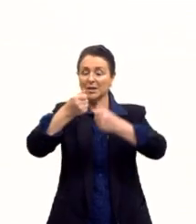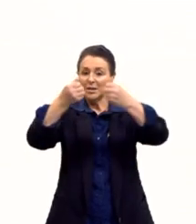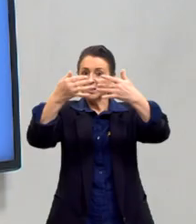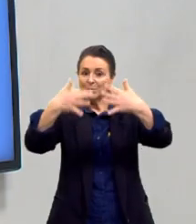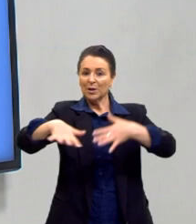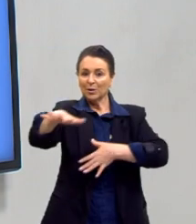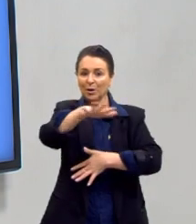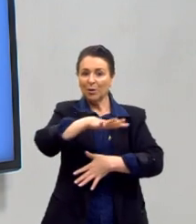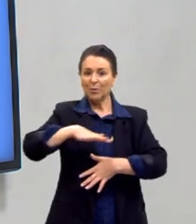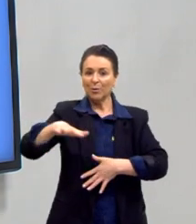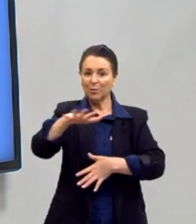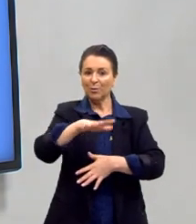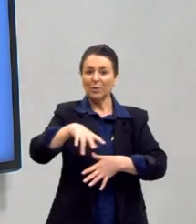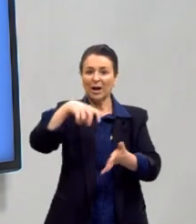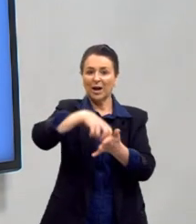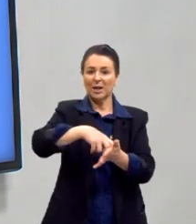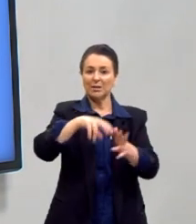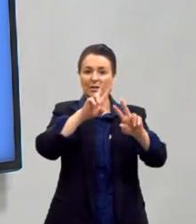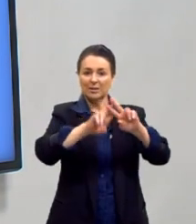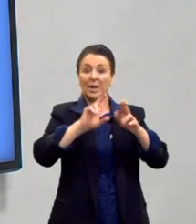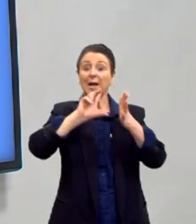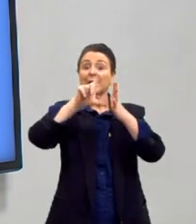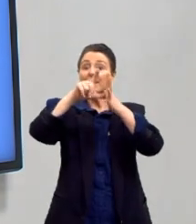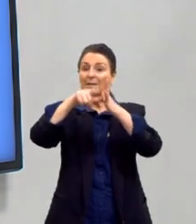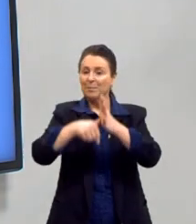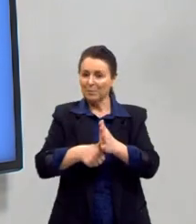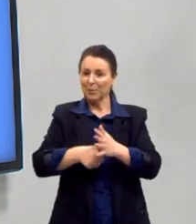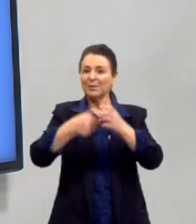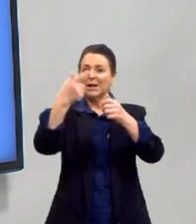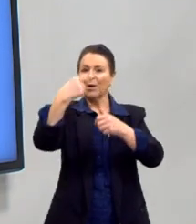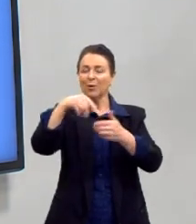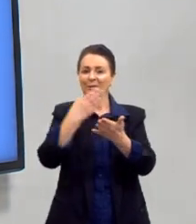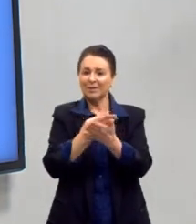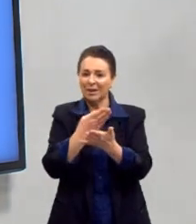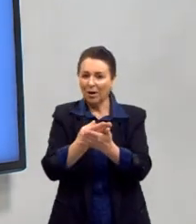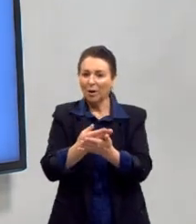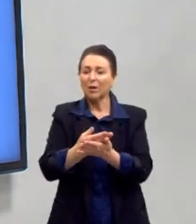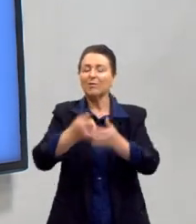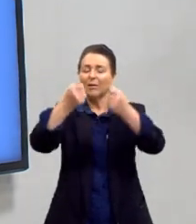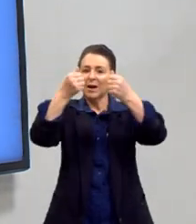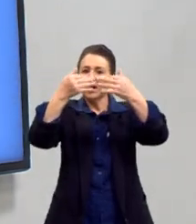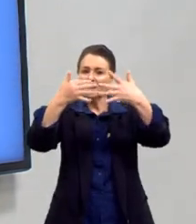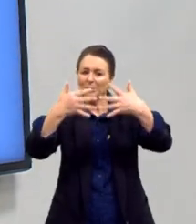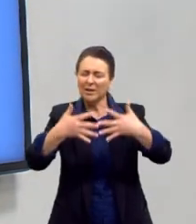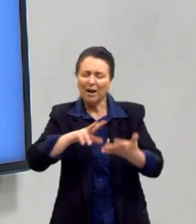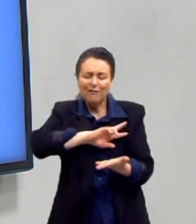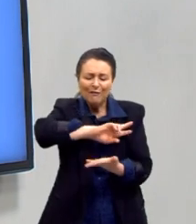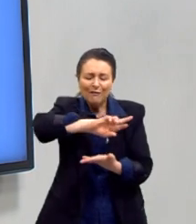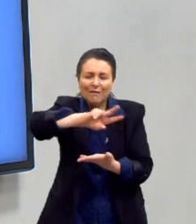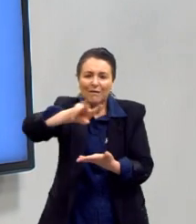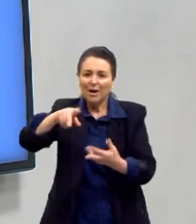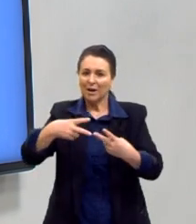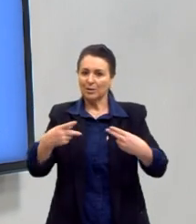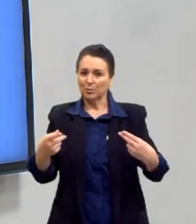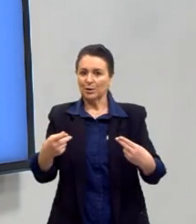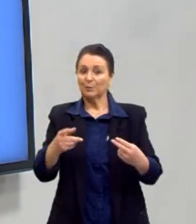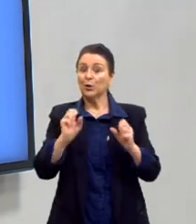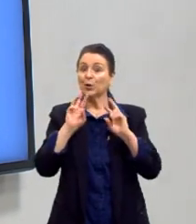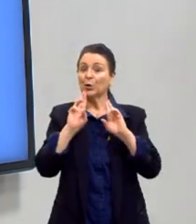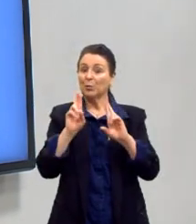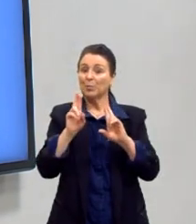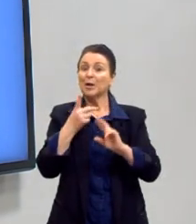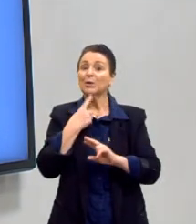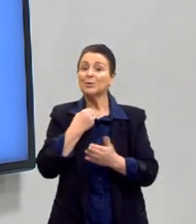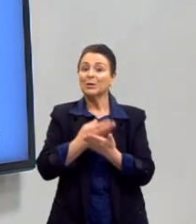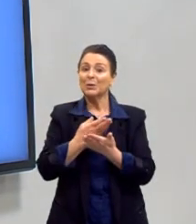pessoal? Na próxima aula, a vai falar das consequências da Segunda Guerra, a Guerra Fria, o mundo bipolar. Espero que vocês tenham gostado da aula de hoje e